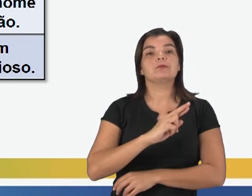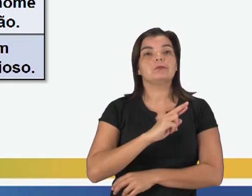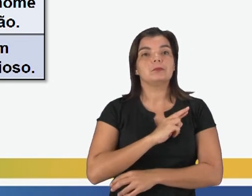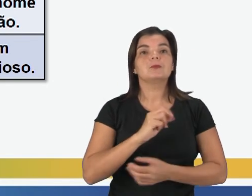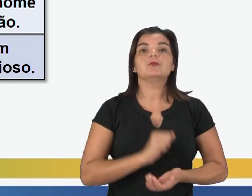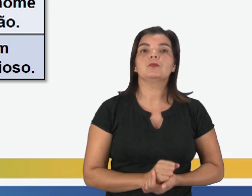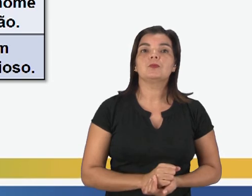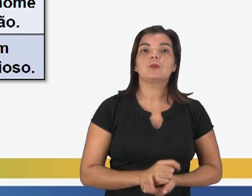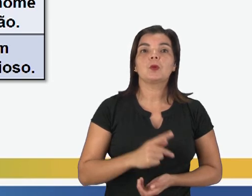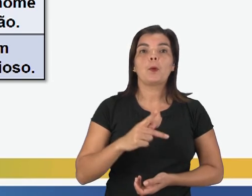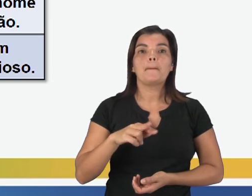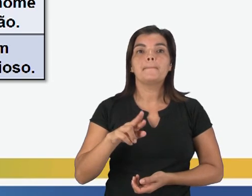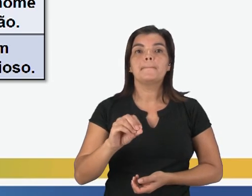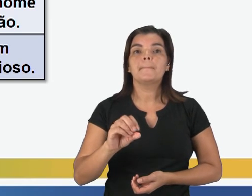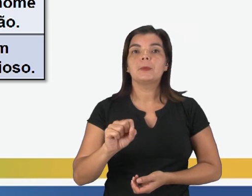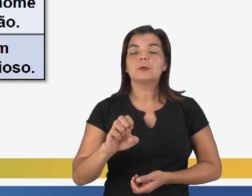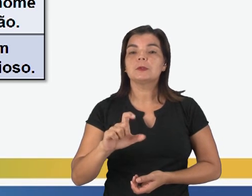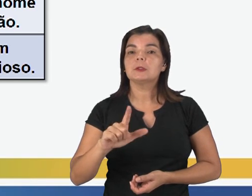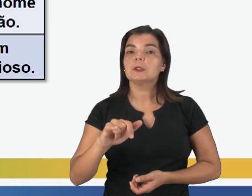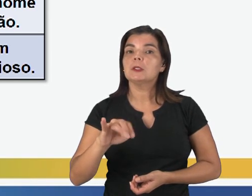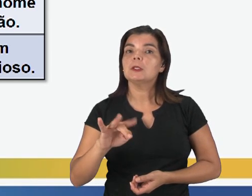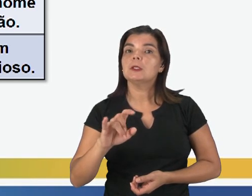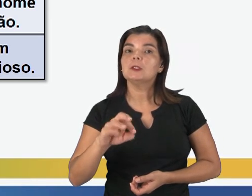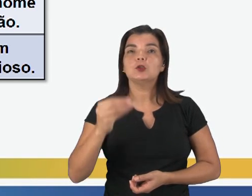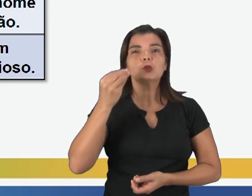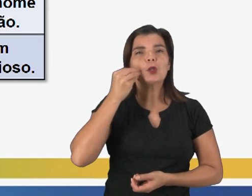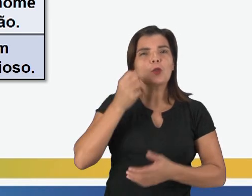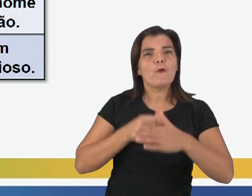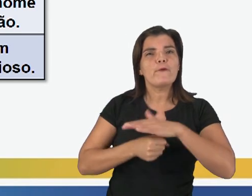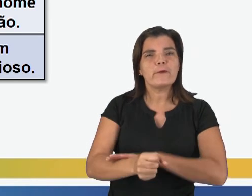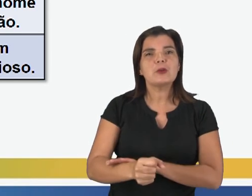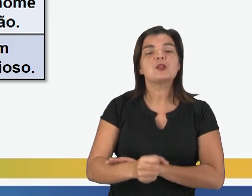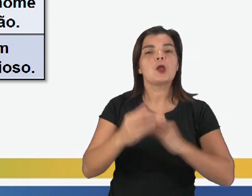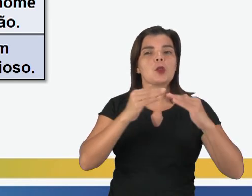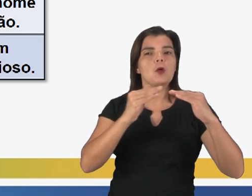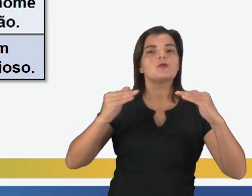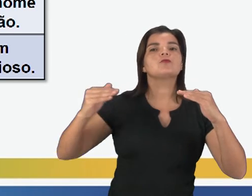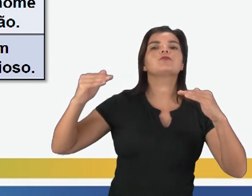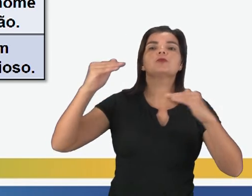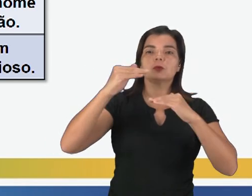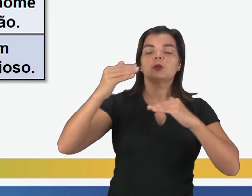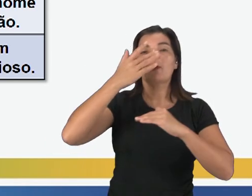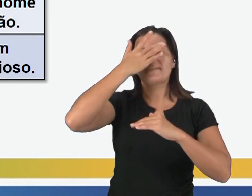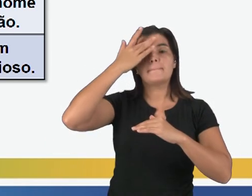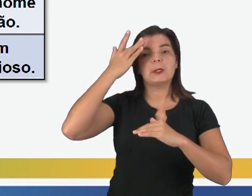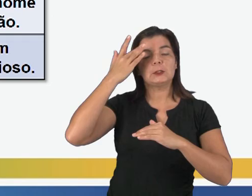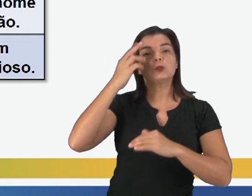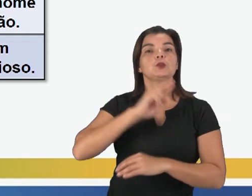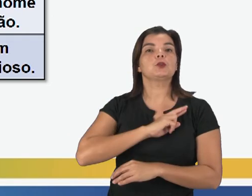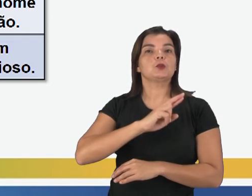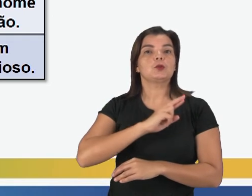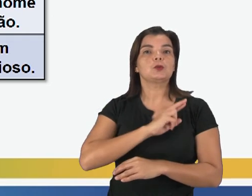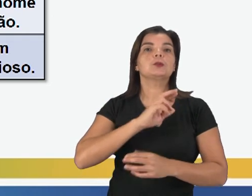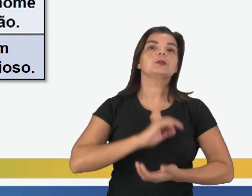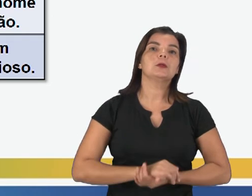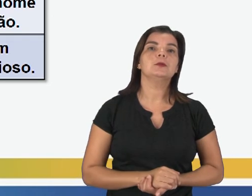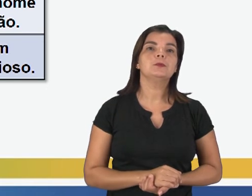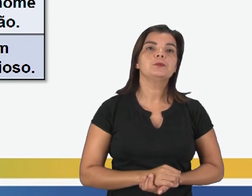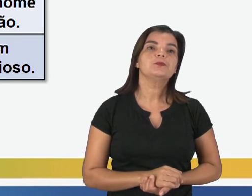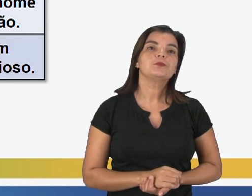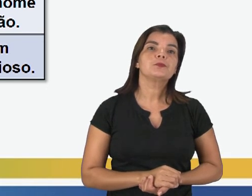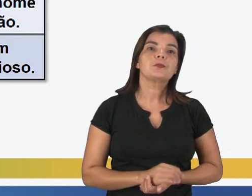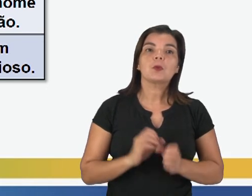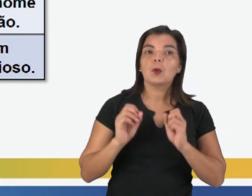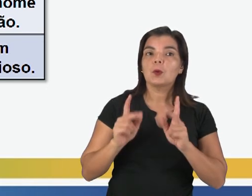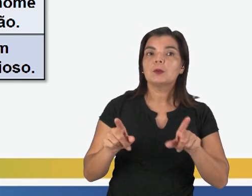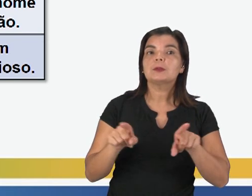religiões. Proselitismo, a tentativa forçada de você querer que uma pessoa se torne adepto da sua religião.